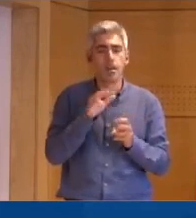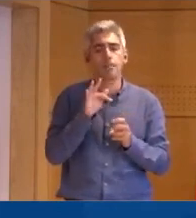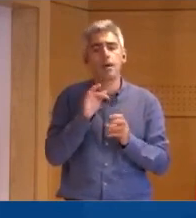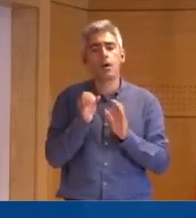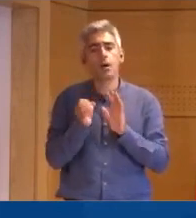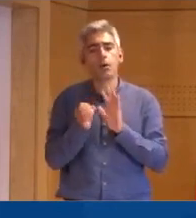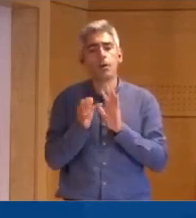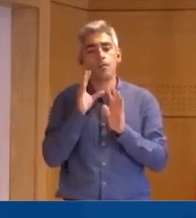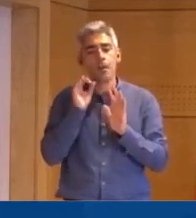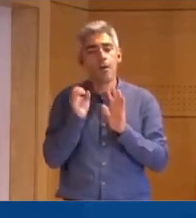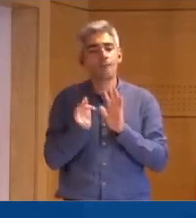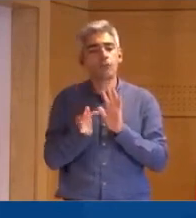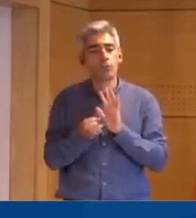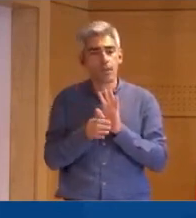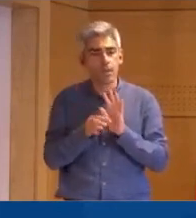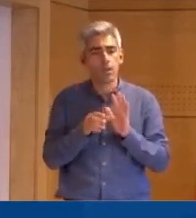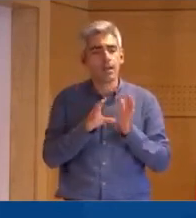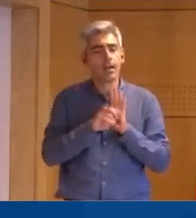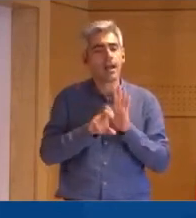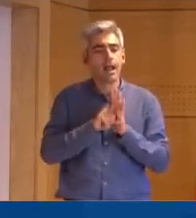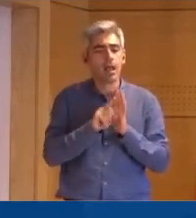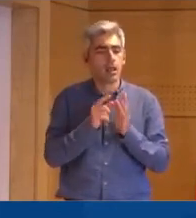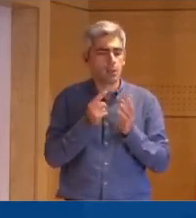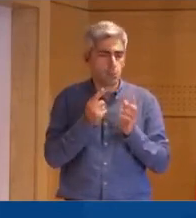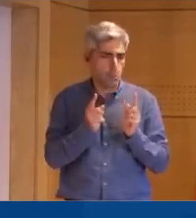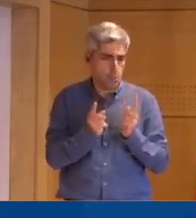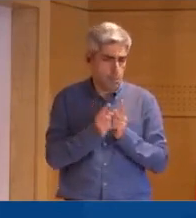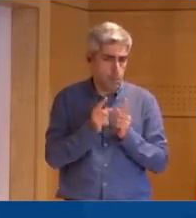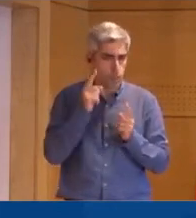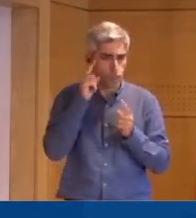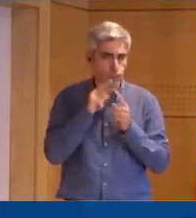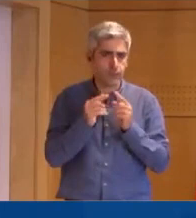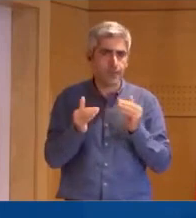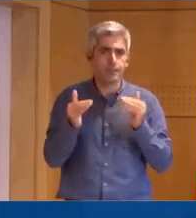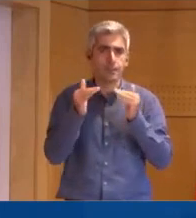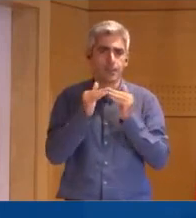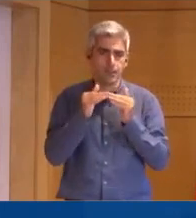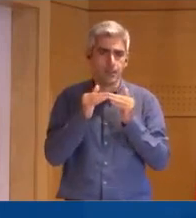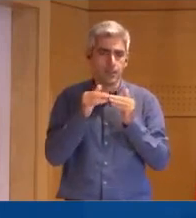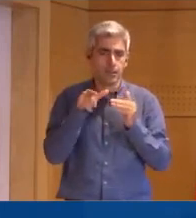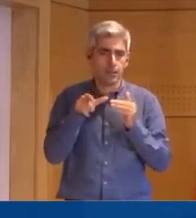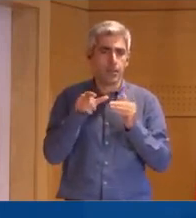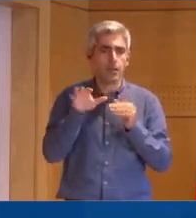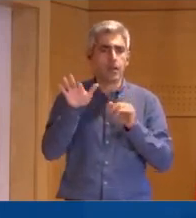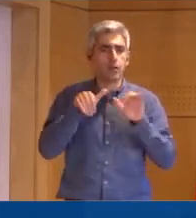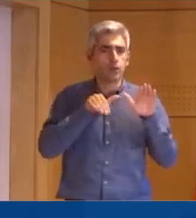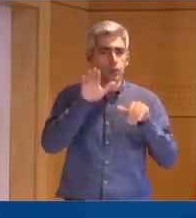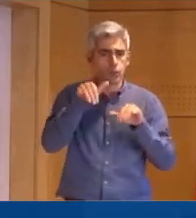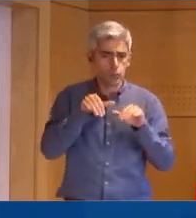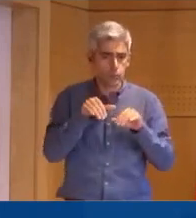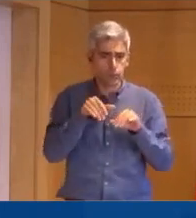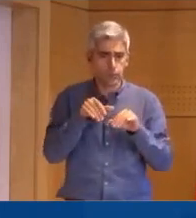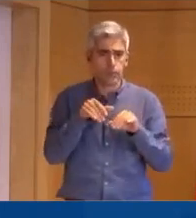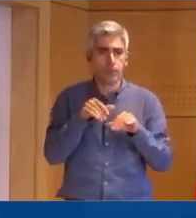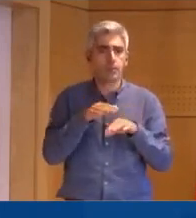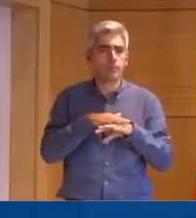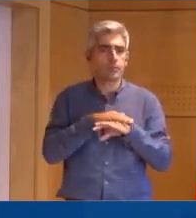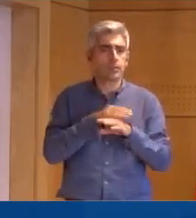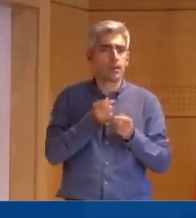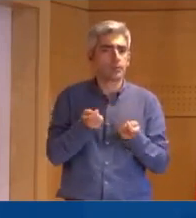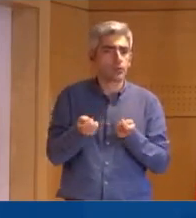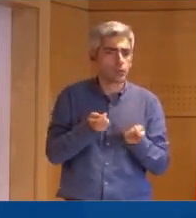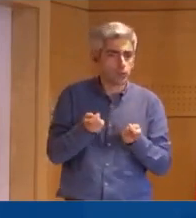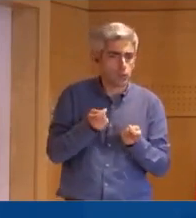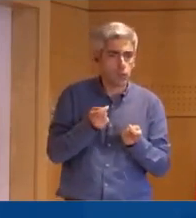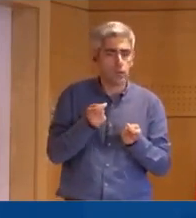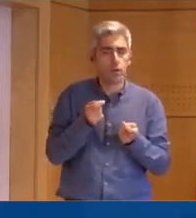Fomento, o decreto-lei é muito singelo, aquilo que faz é equiparar as dimensões de recrutamento dos administradores do Banco de Fomento